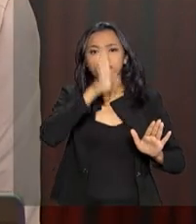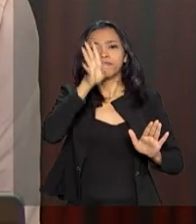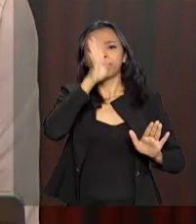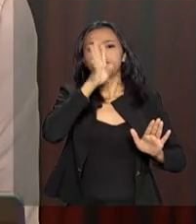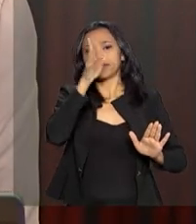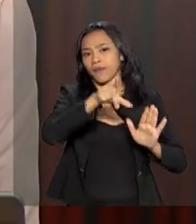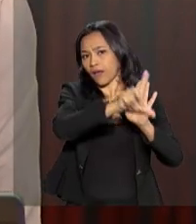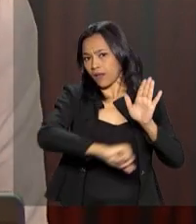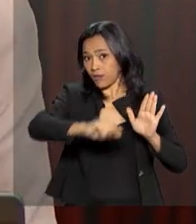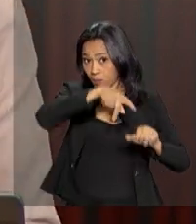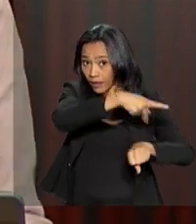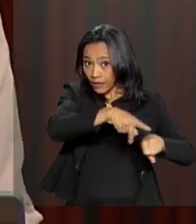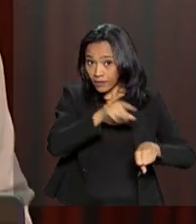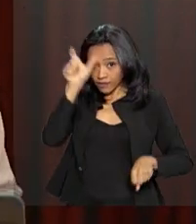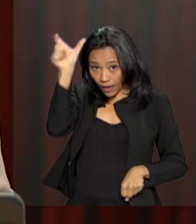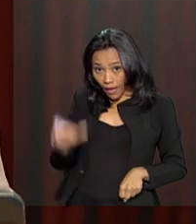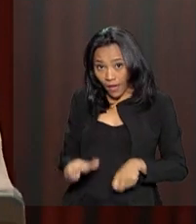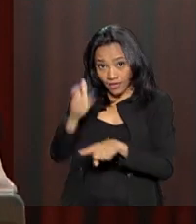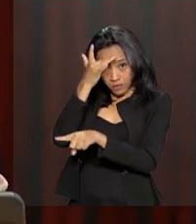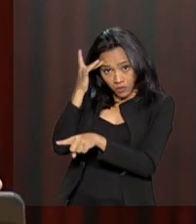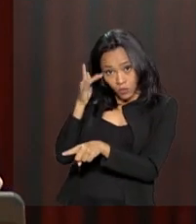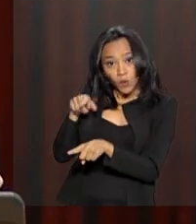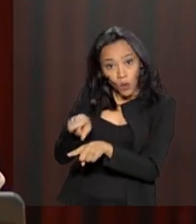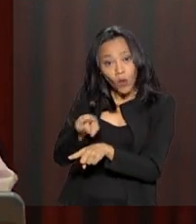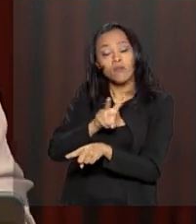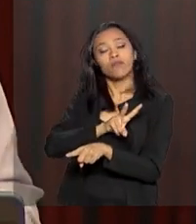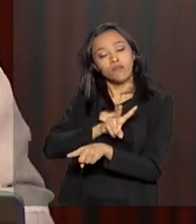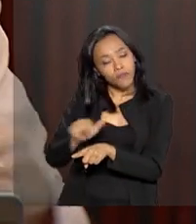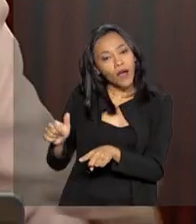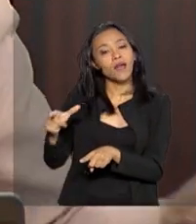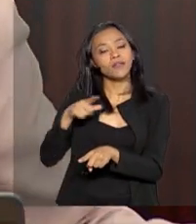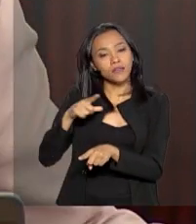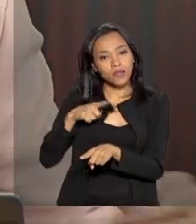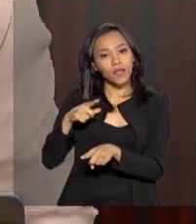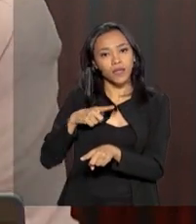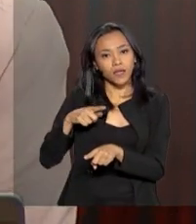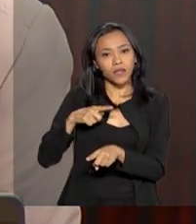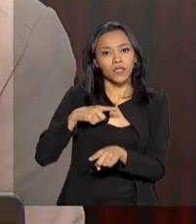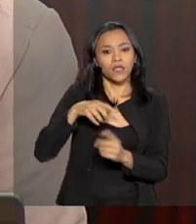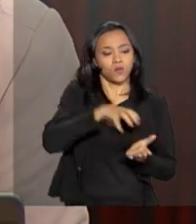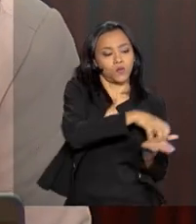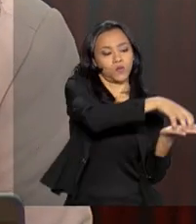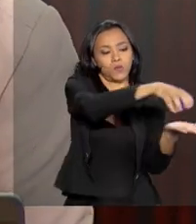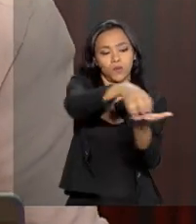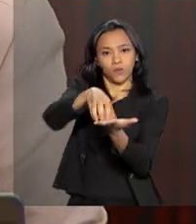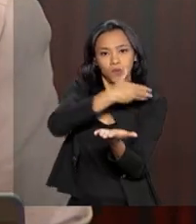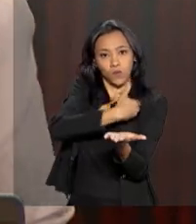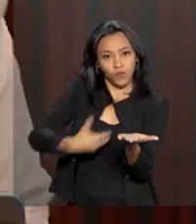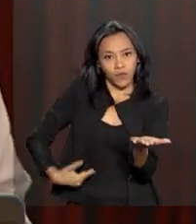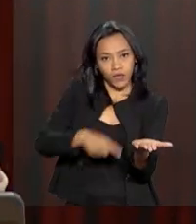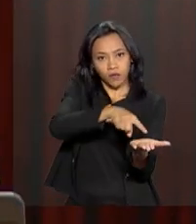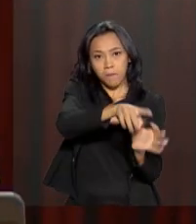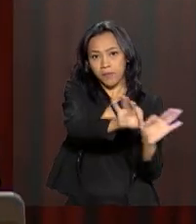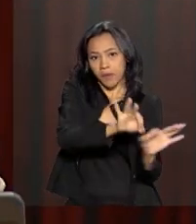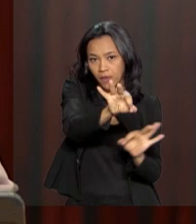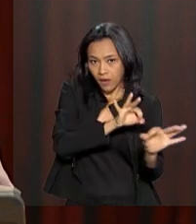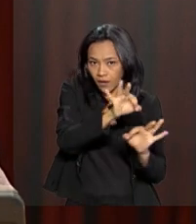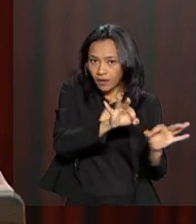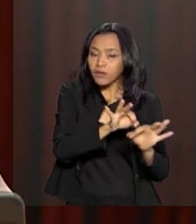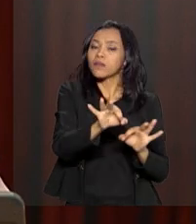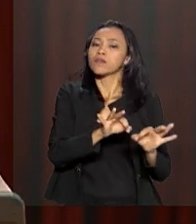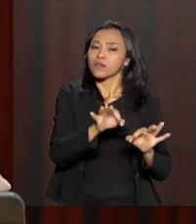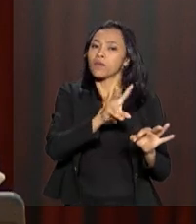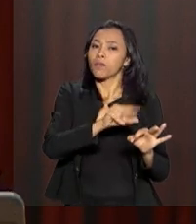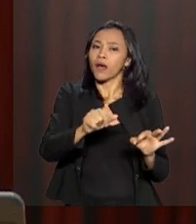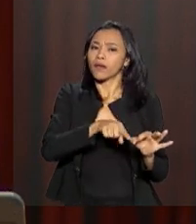país, esse cidadão encontrará instituições de Estado preparadas para